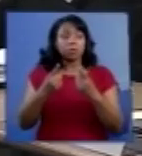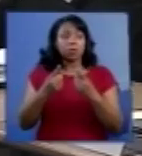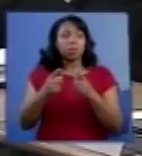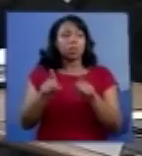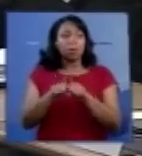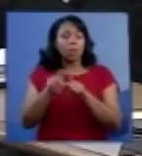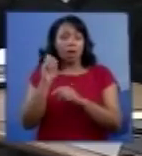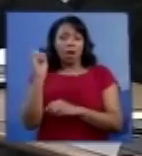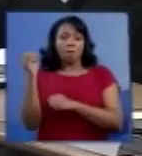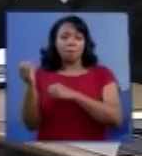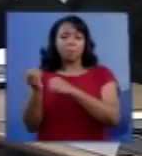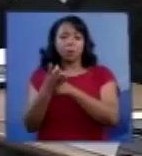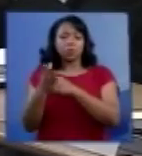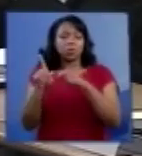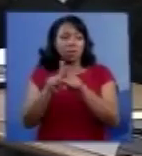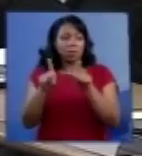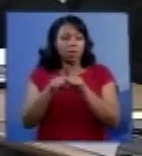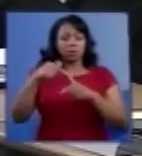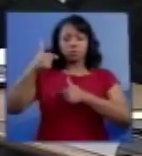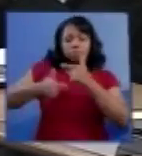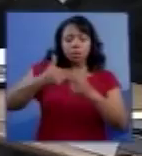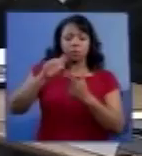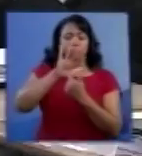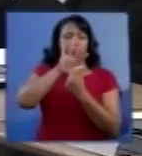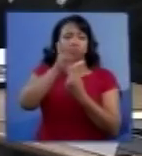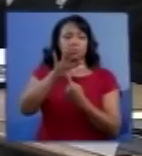projeção no tempo destes trabalhos.